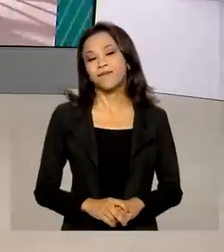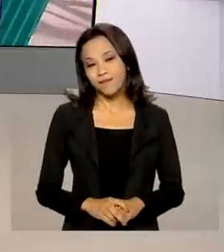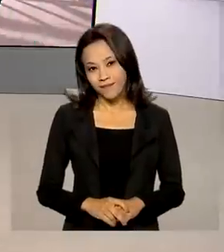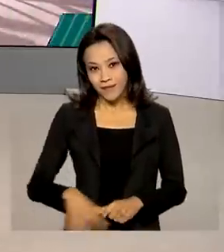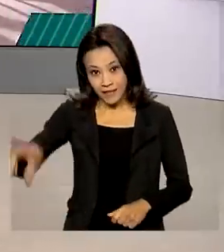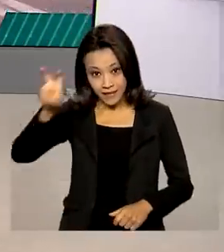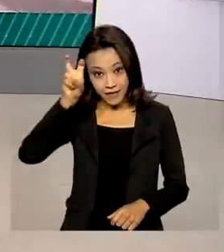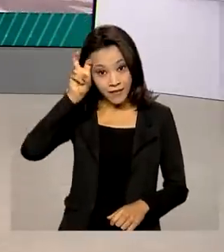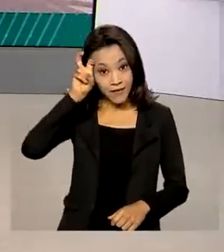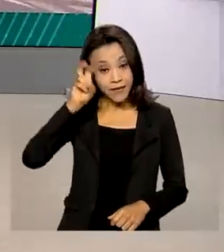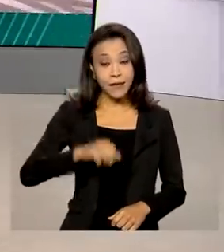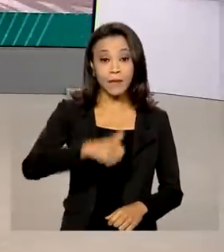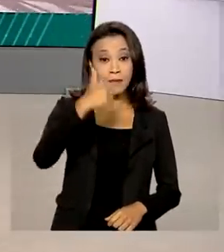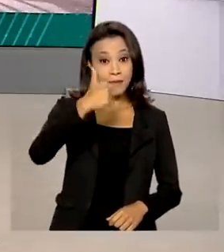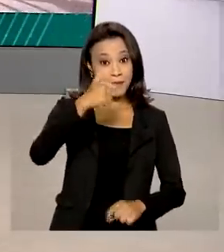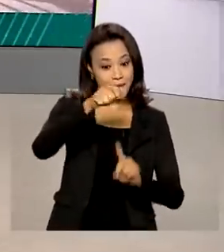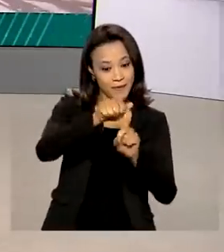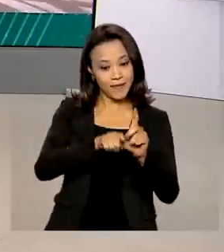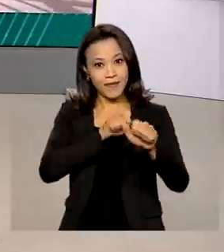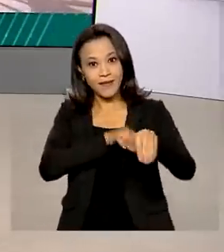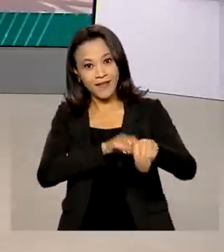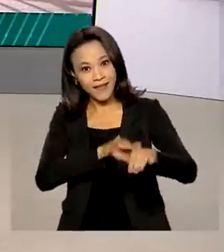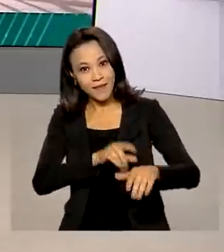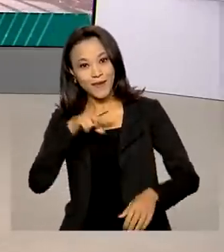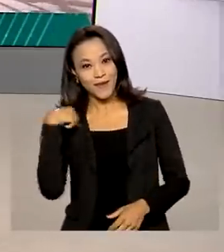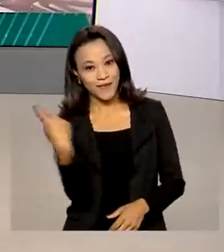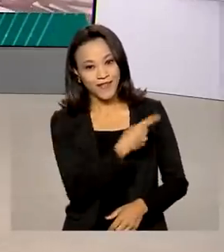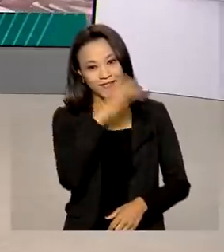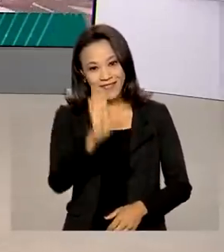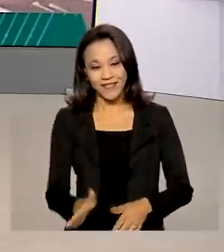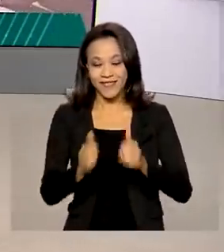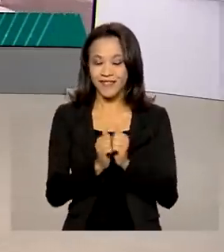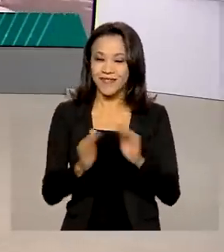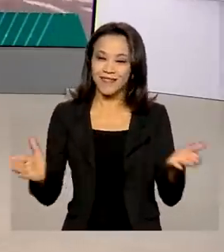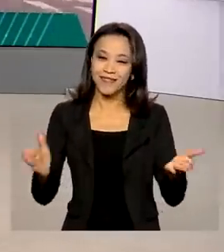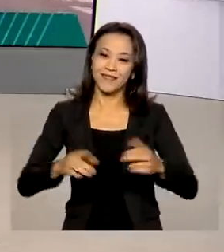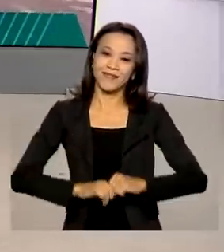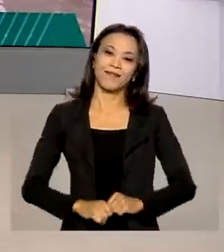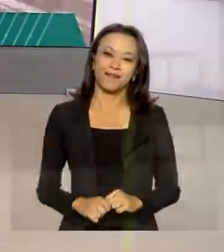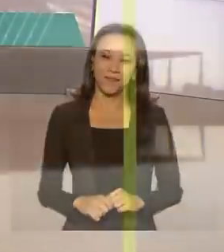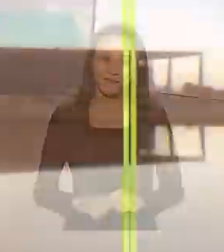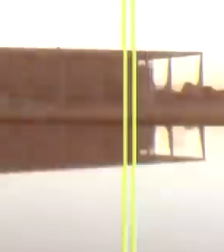Quinta-feira, 1º de setembro, o Brasil em Dia já está no ar.